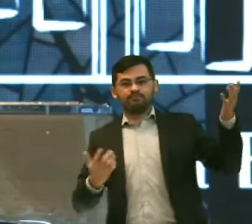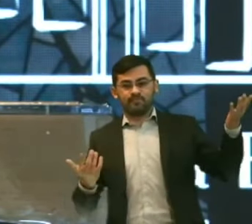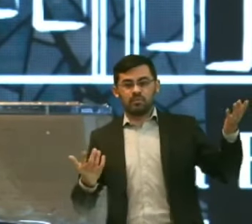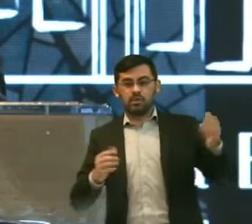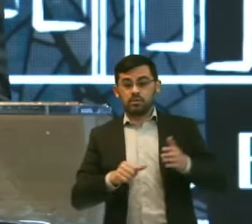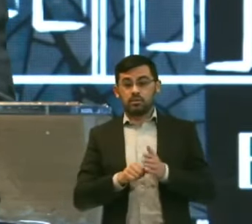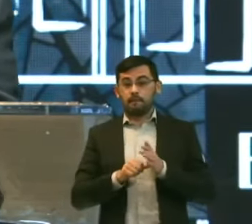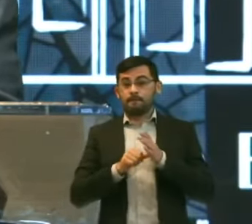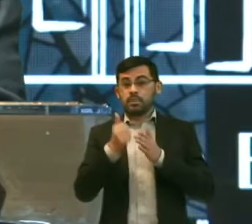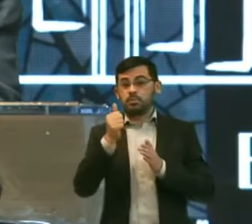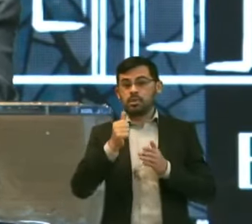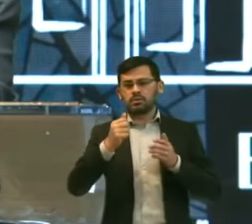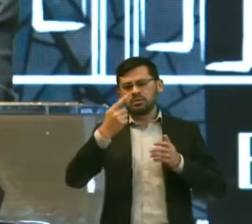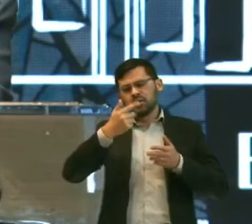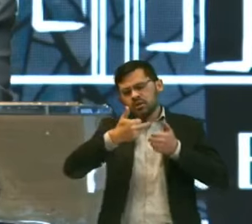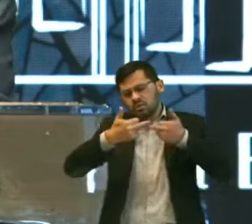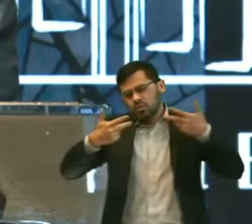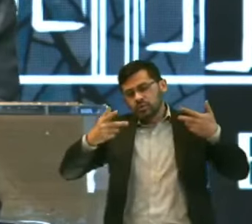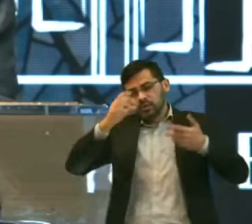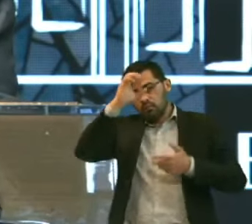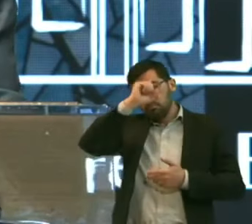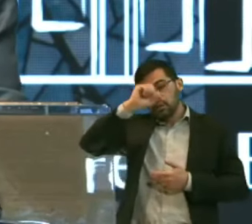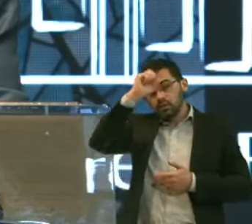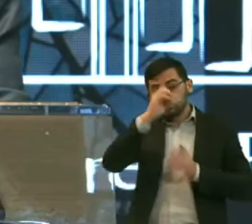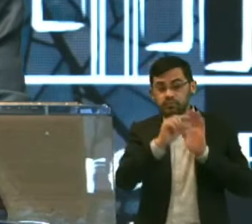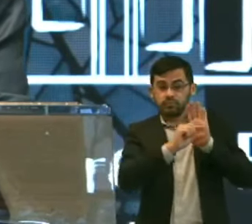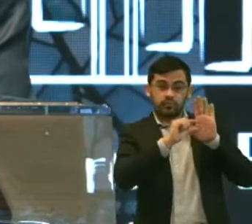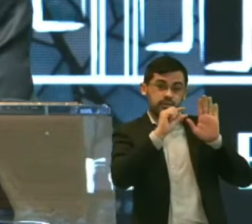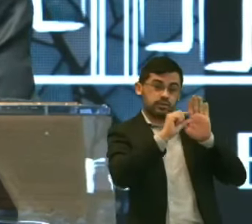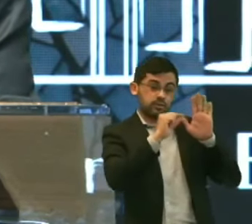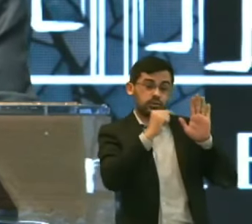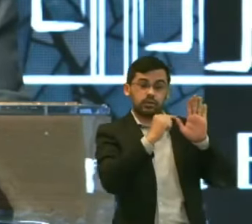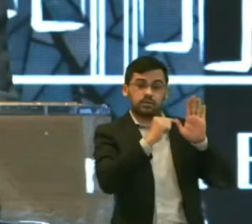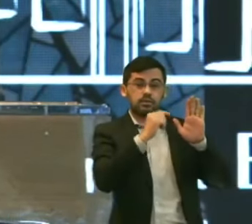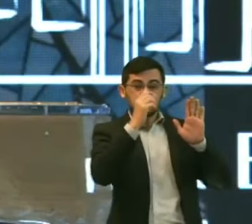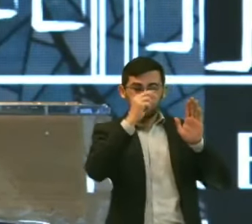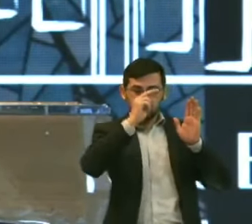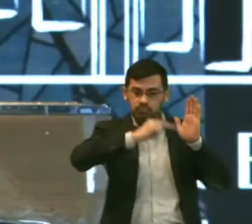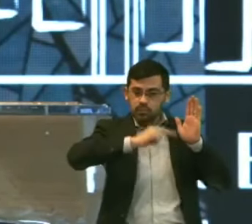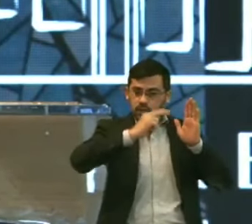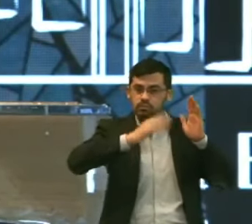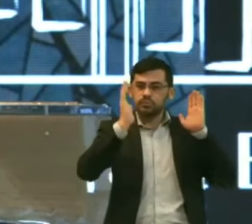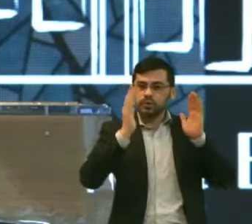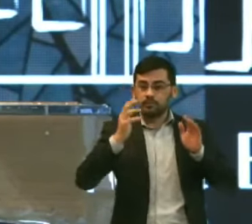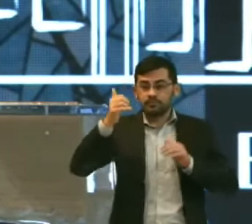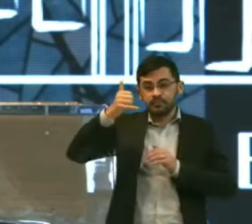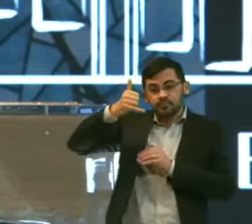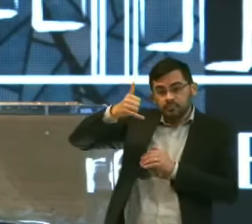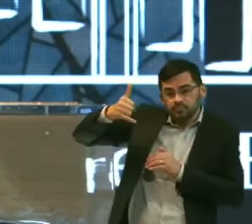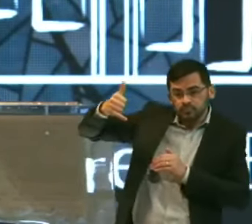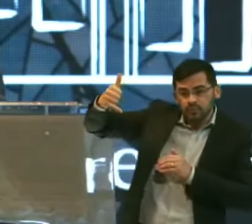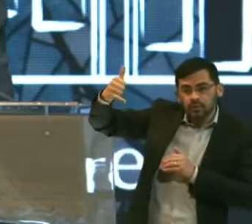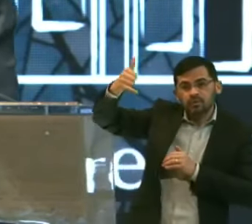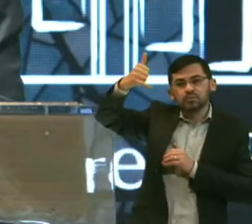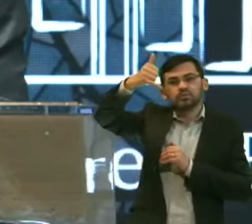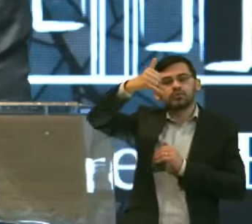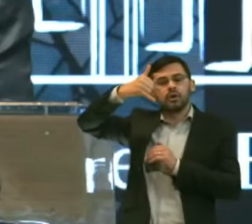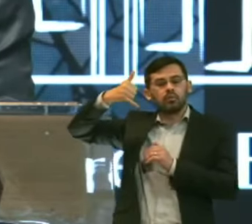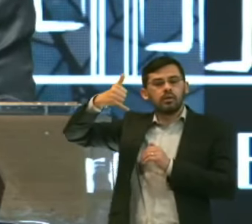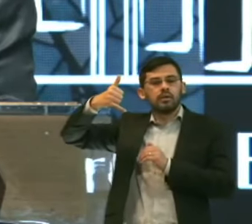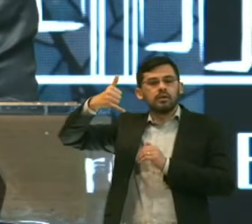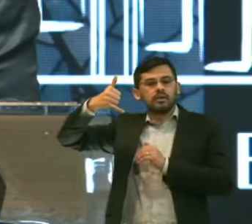primeira lição que eu aprendo Nesse versículo que a gente leu É que a unção Que era esse